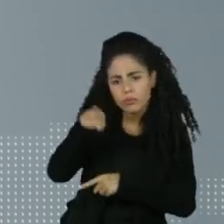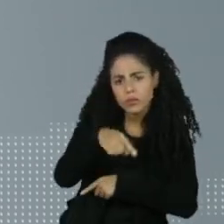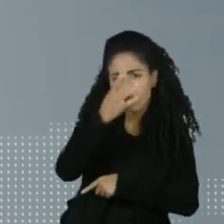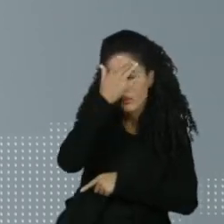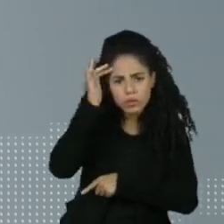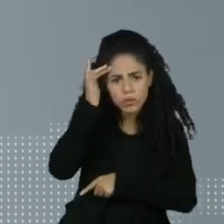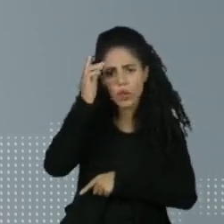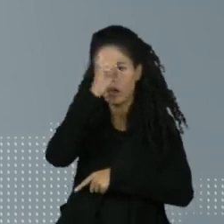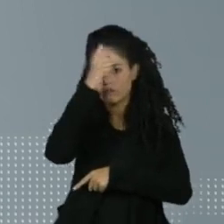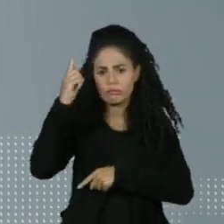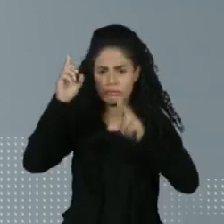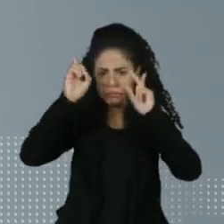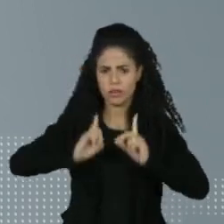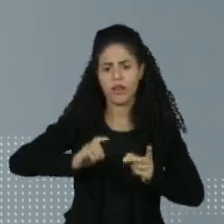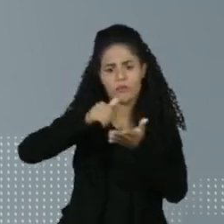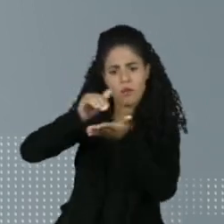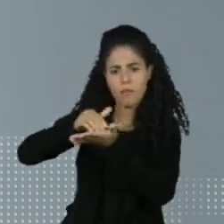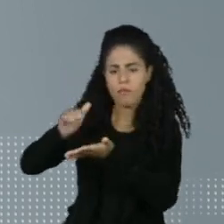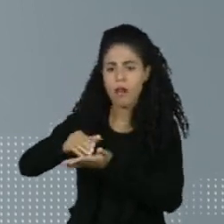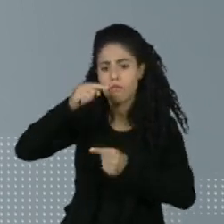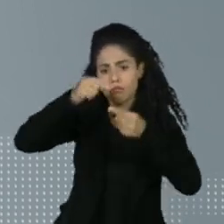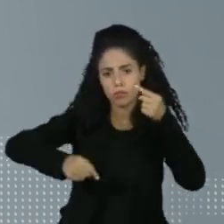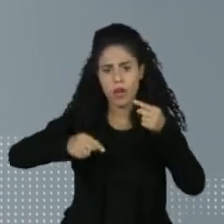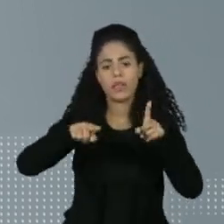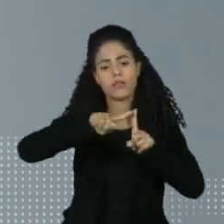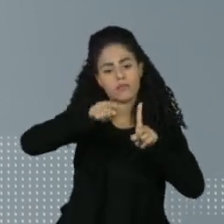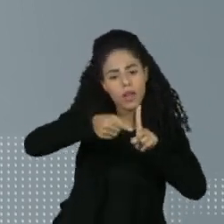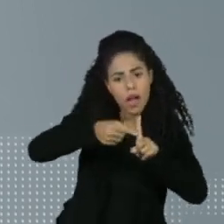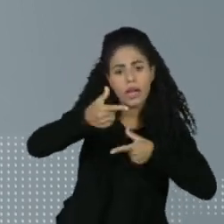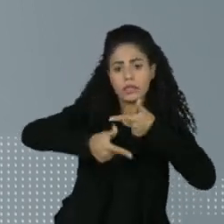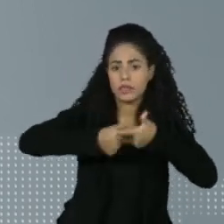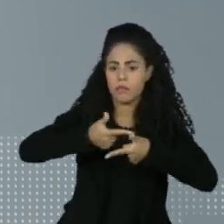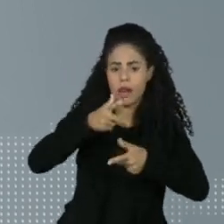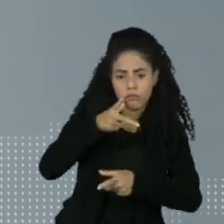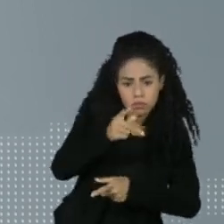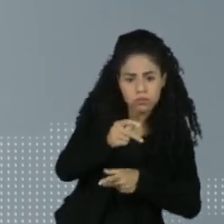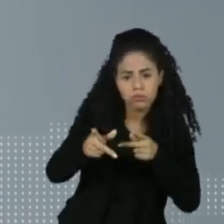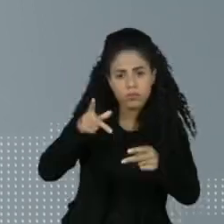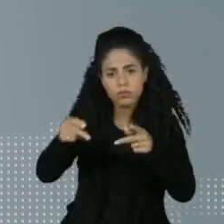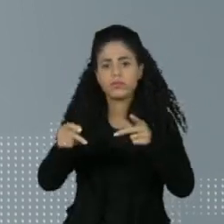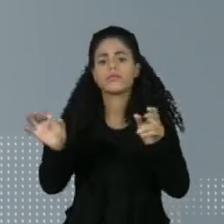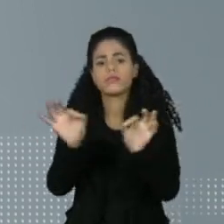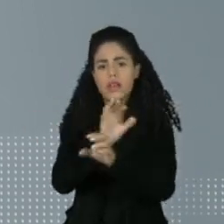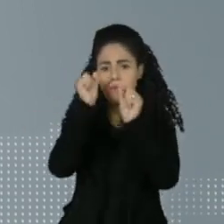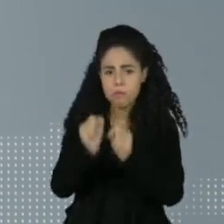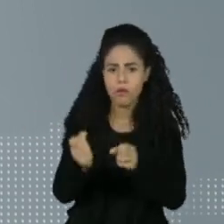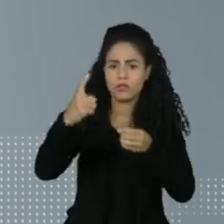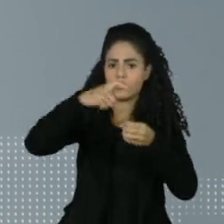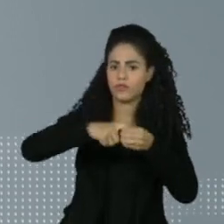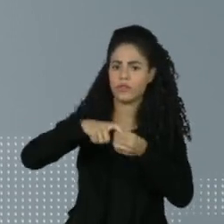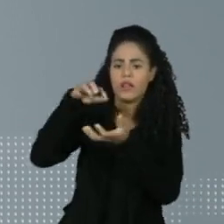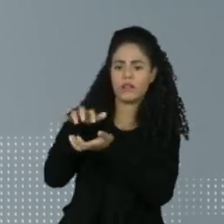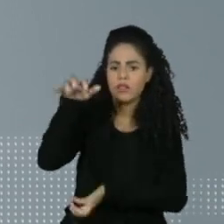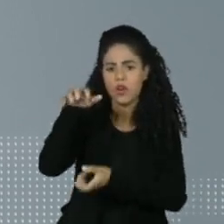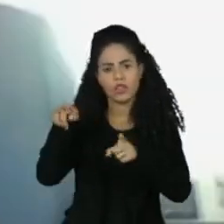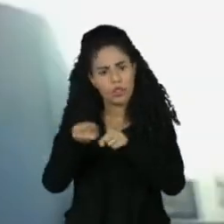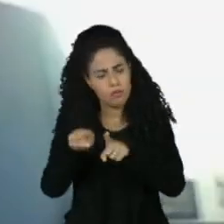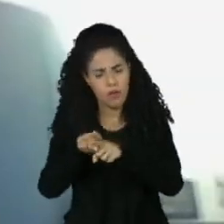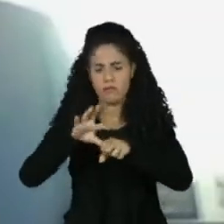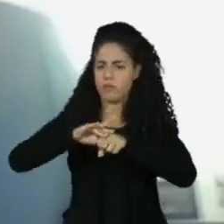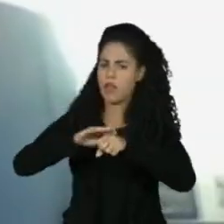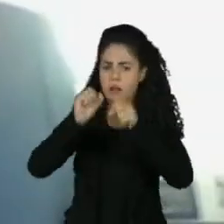com deficiência e o trabalho remoto às gestantes, vacinadas ou não, além de idosos e pessoas com comorbidades.